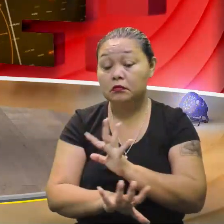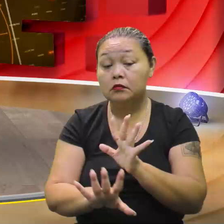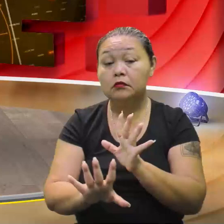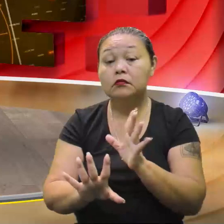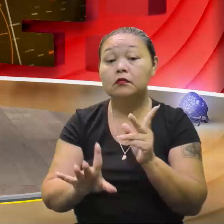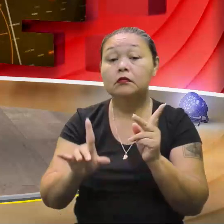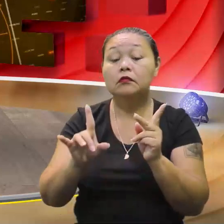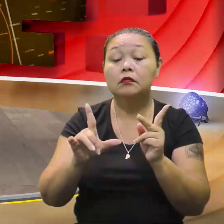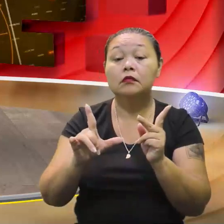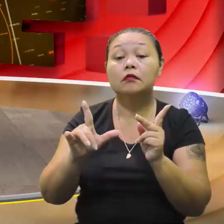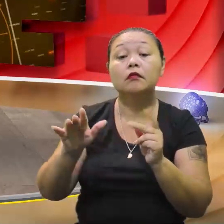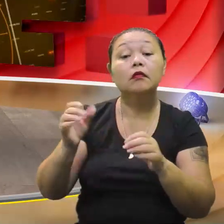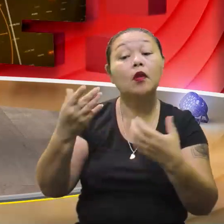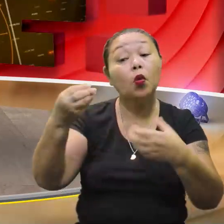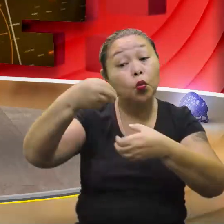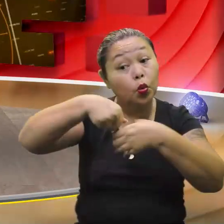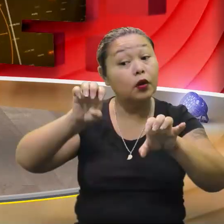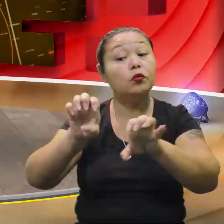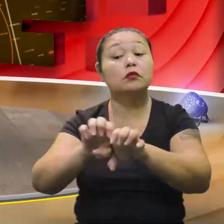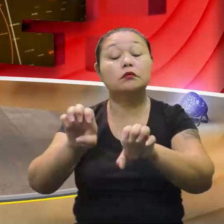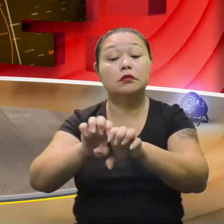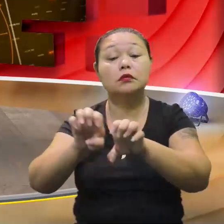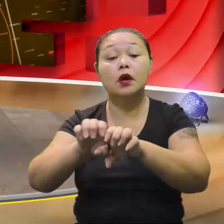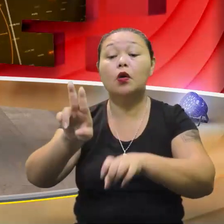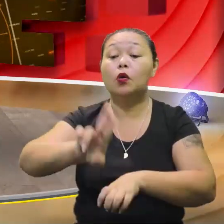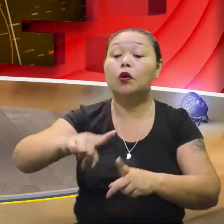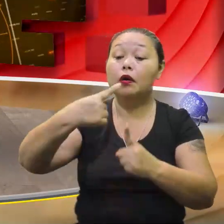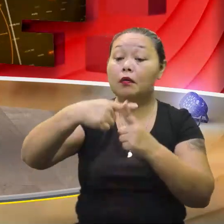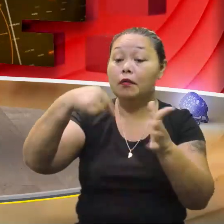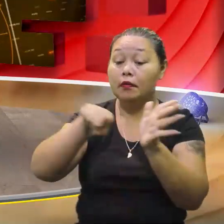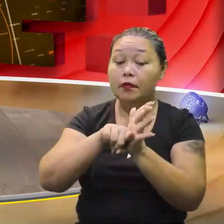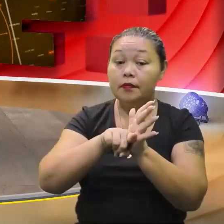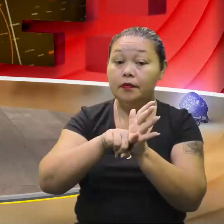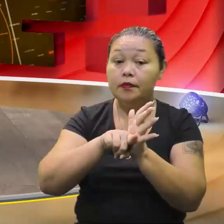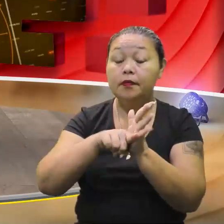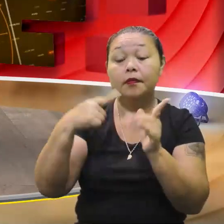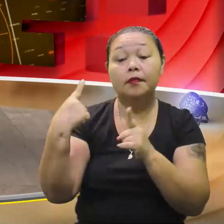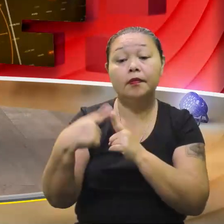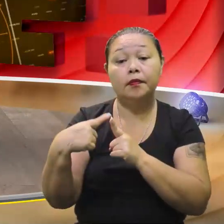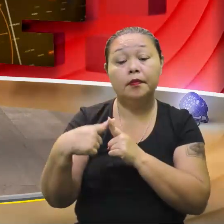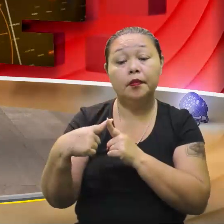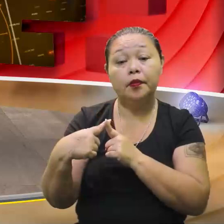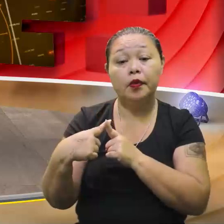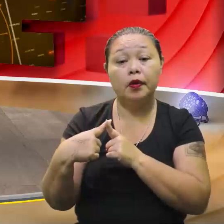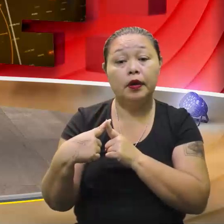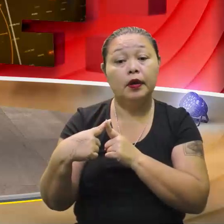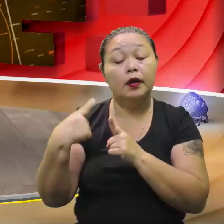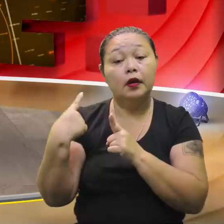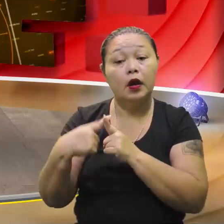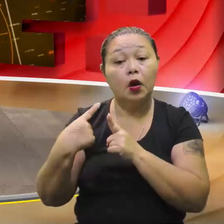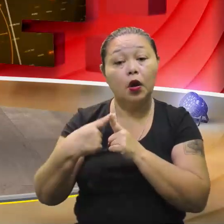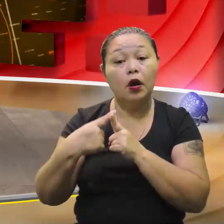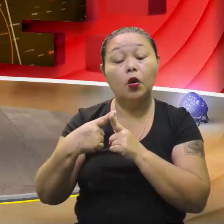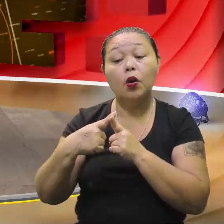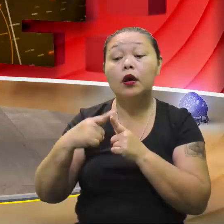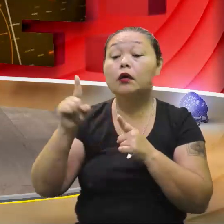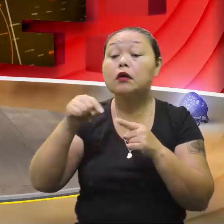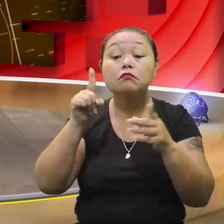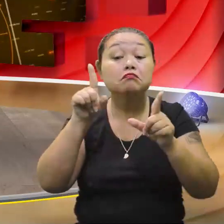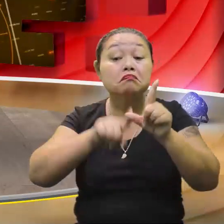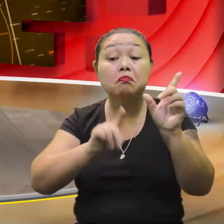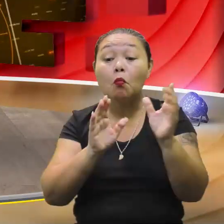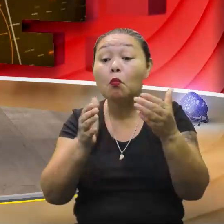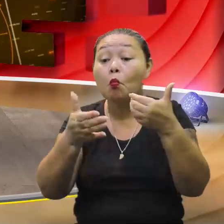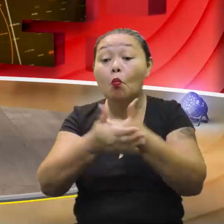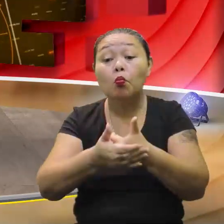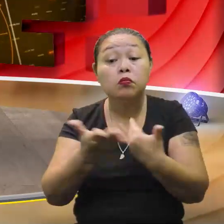Quando eu estou numa equação, eu preciso usar esse mais ou menos. Por quê, professor? Porque eu estou trabalhando como uma incógnita.